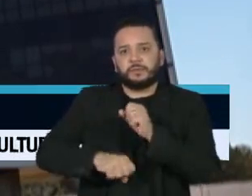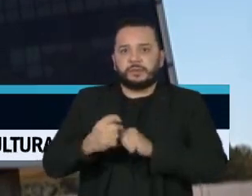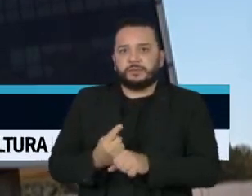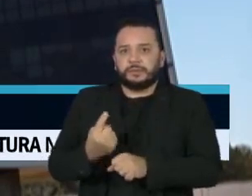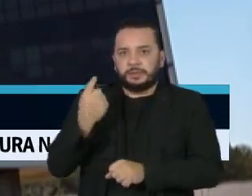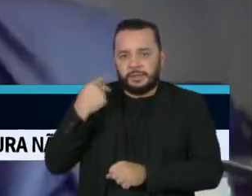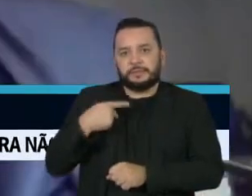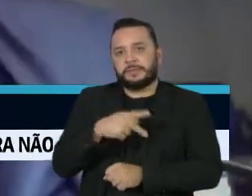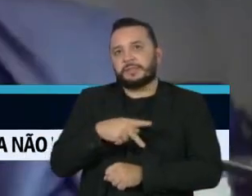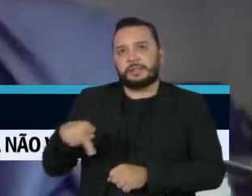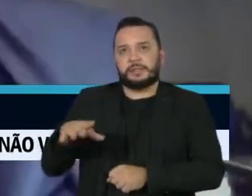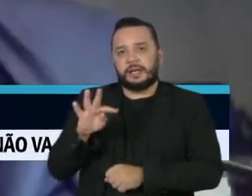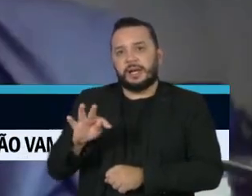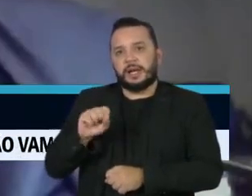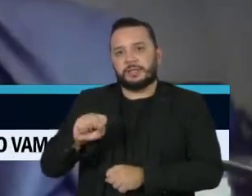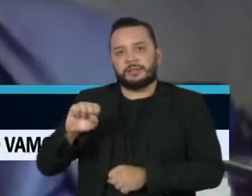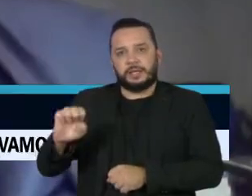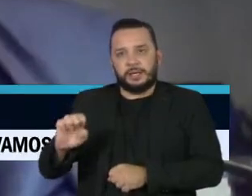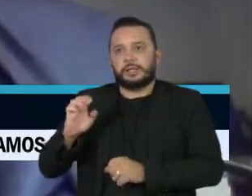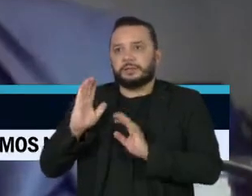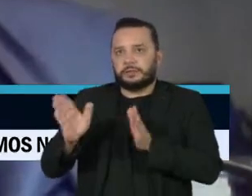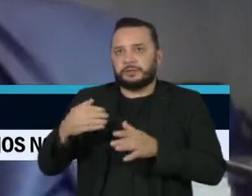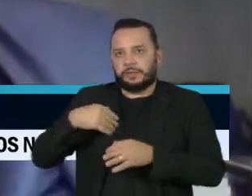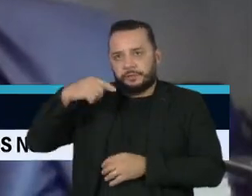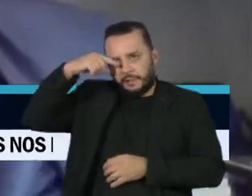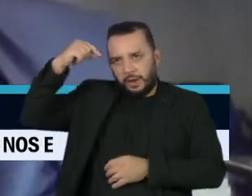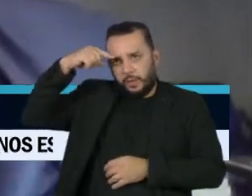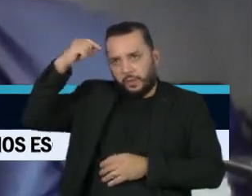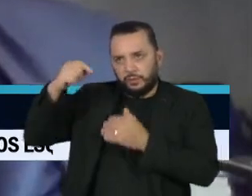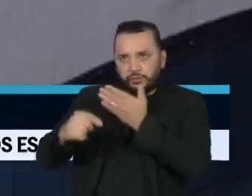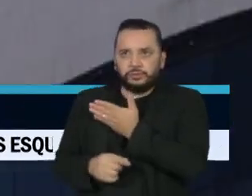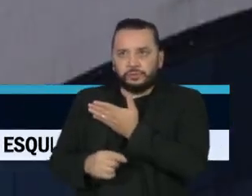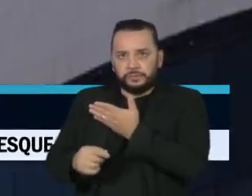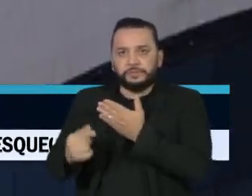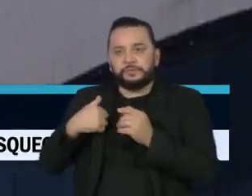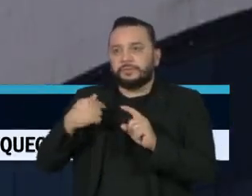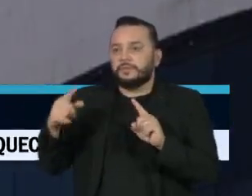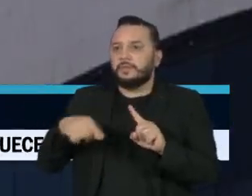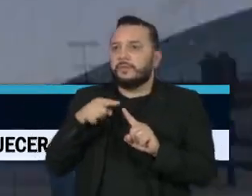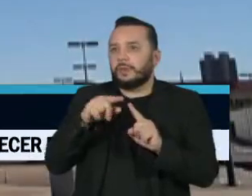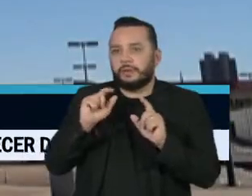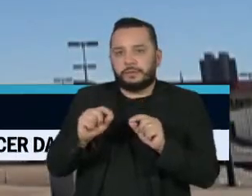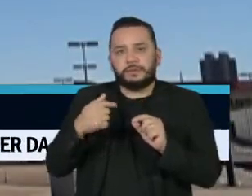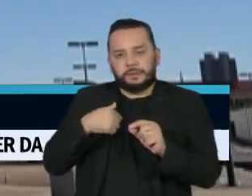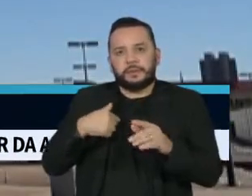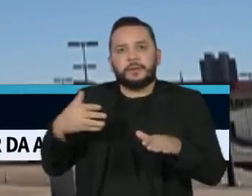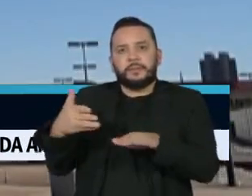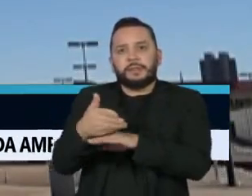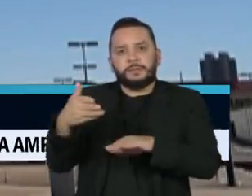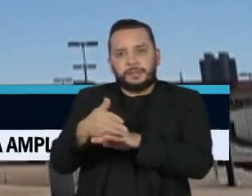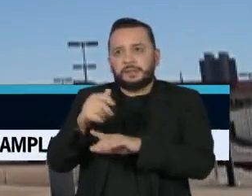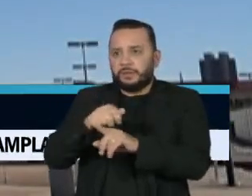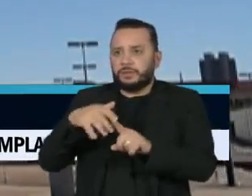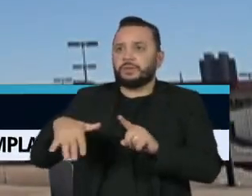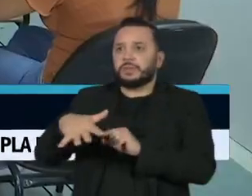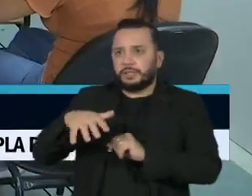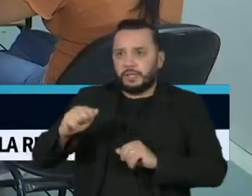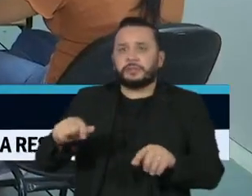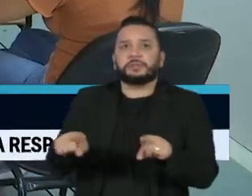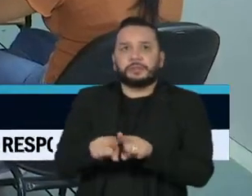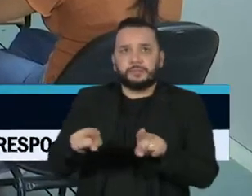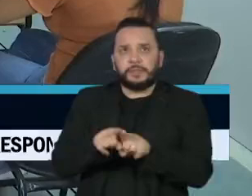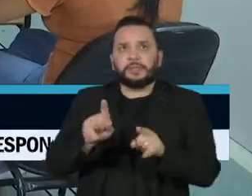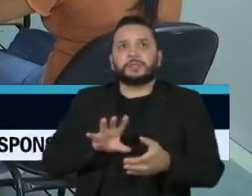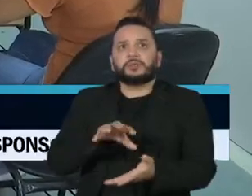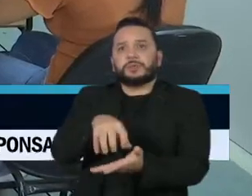presidente do TSE, o ministro Luiz Roberto Barroso, com o objetivo de ampliar a participação da sociedade civil e